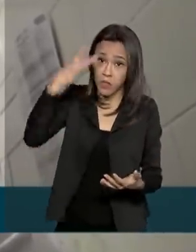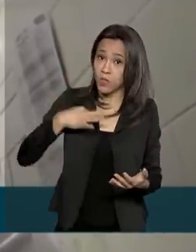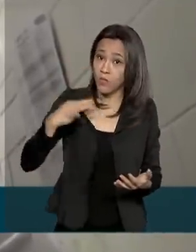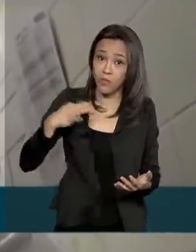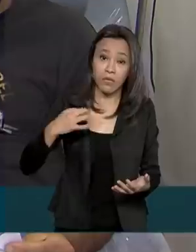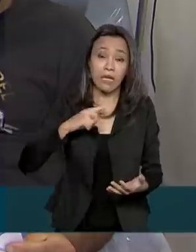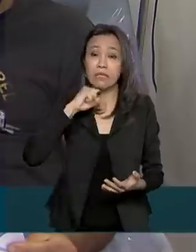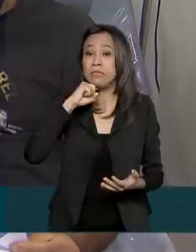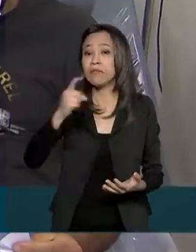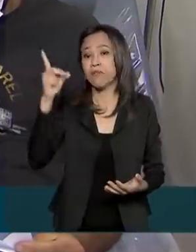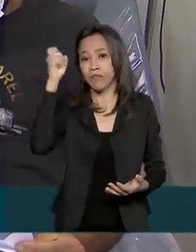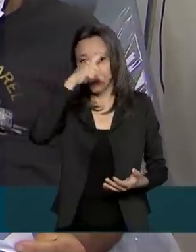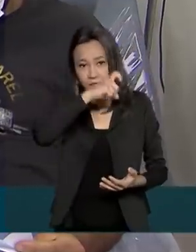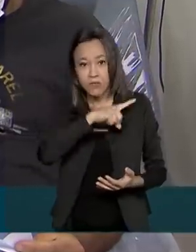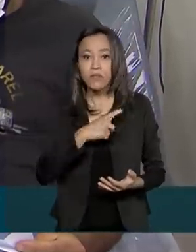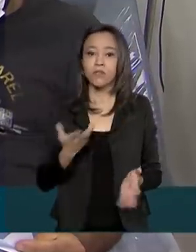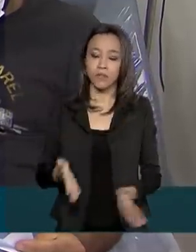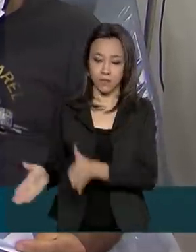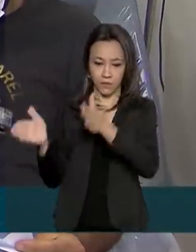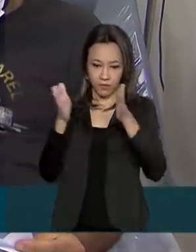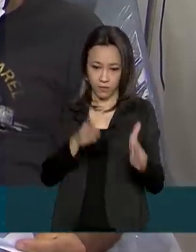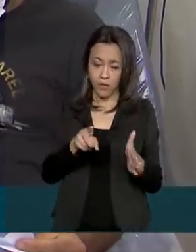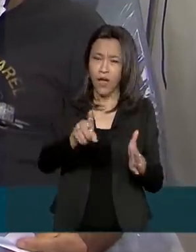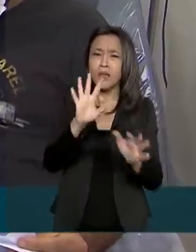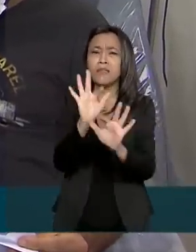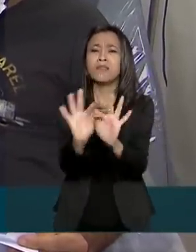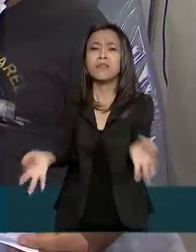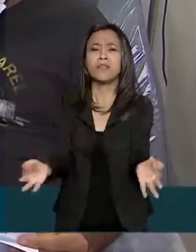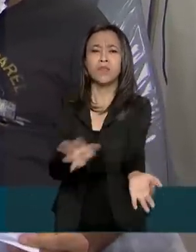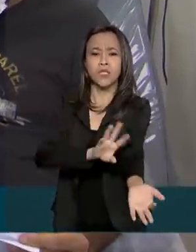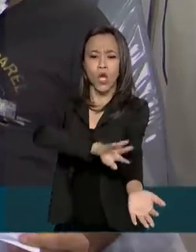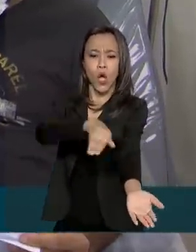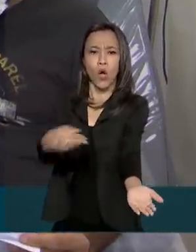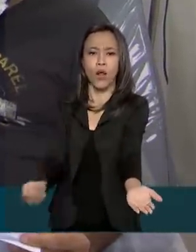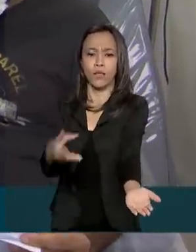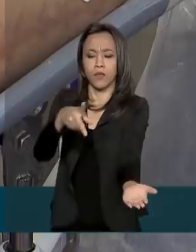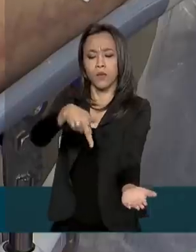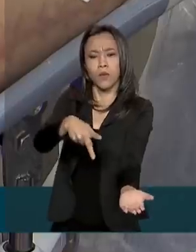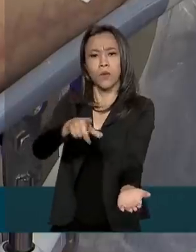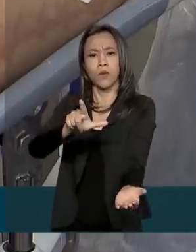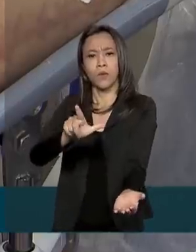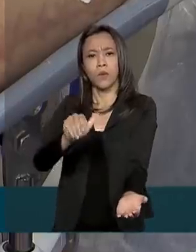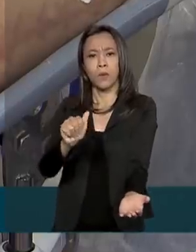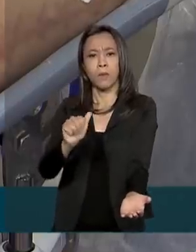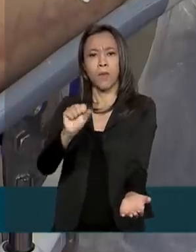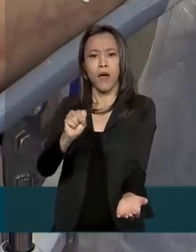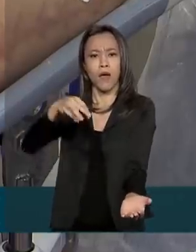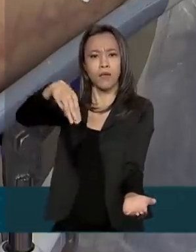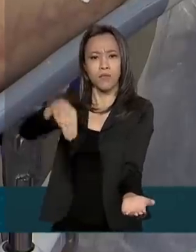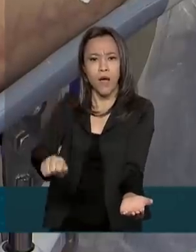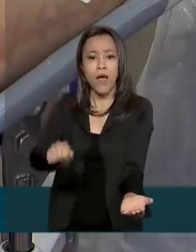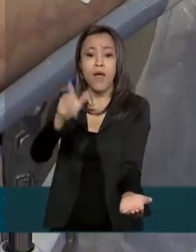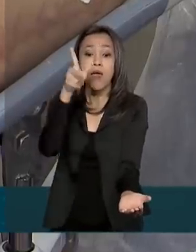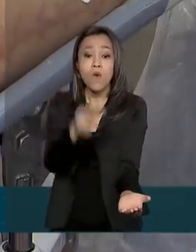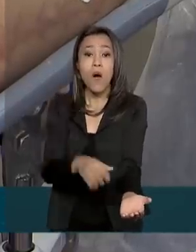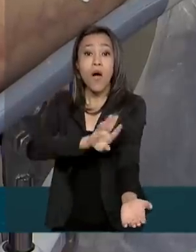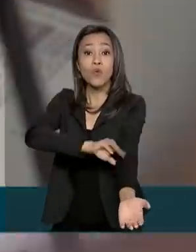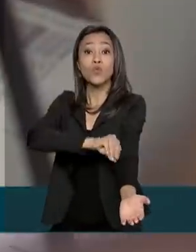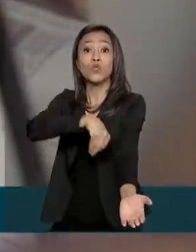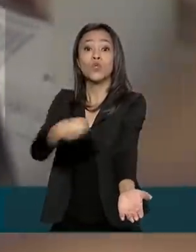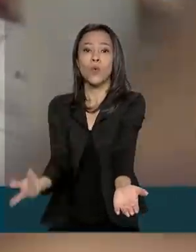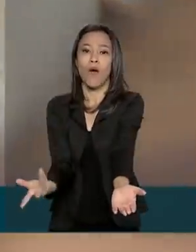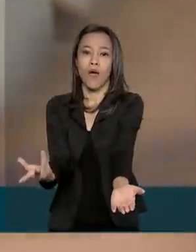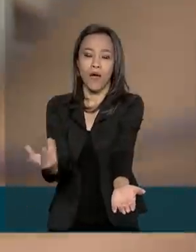acontecendo. A coleta do plasma é simples. O processo e os critérios são semelhantes a uma doação de